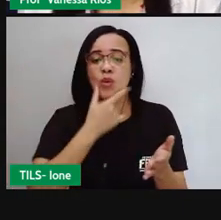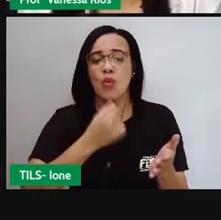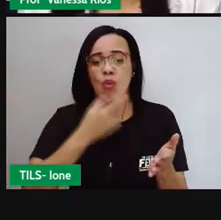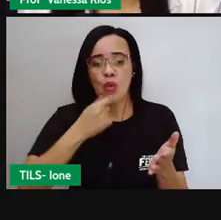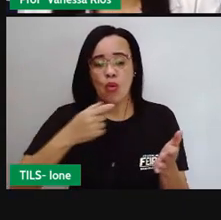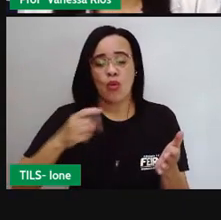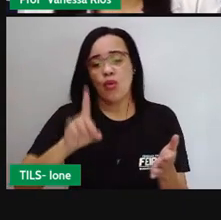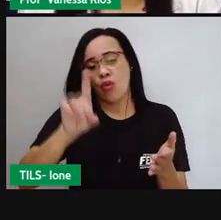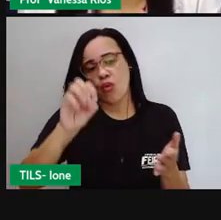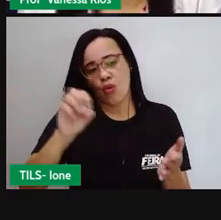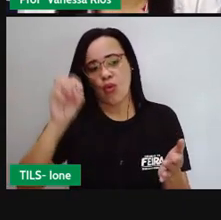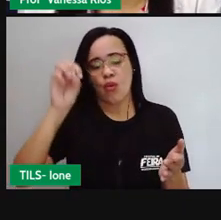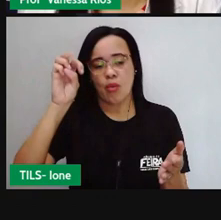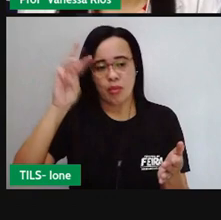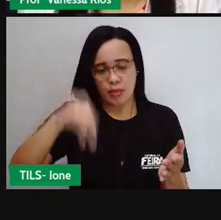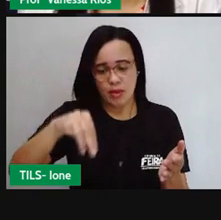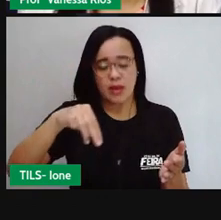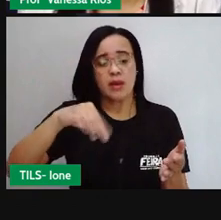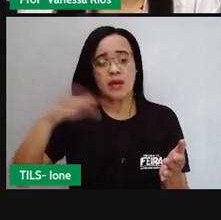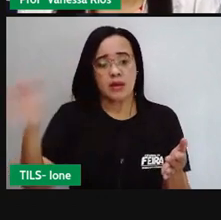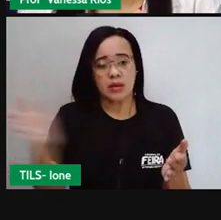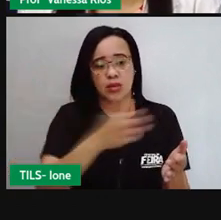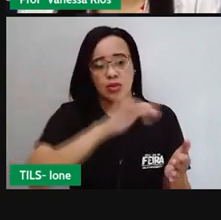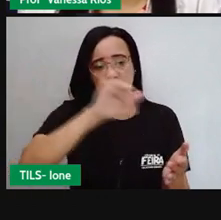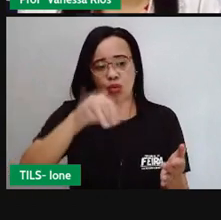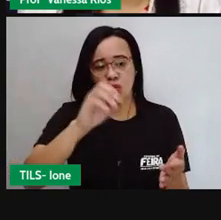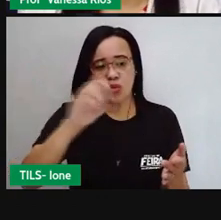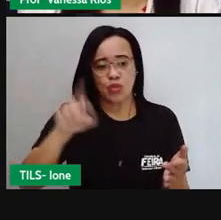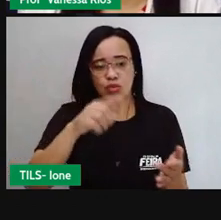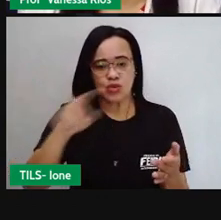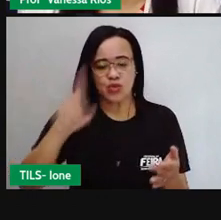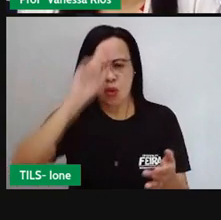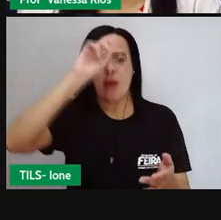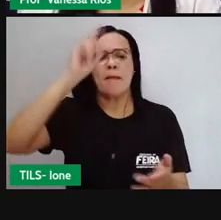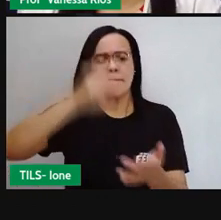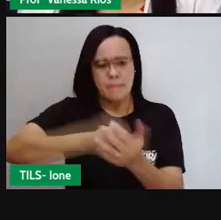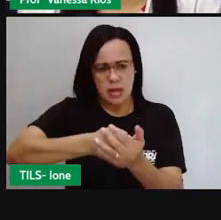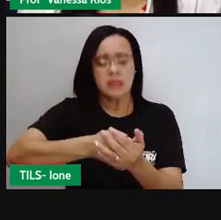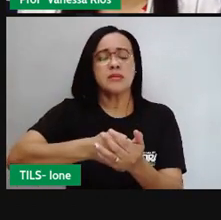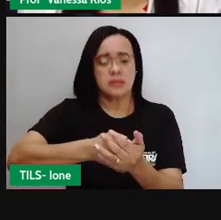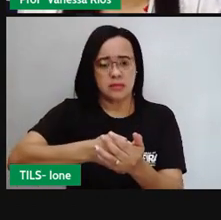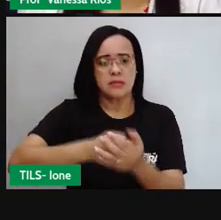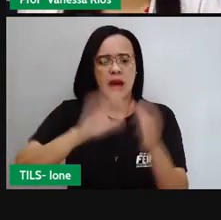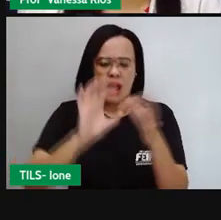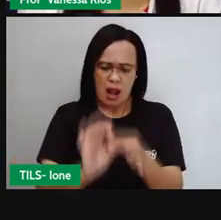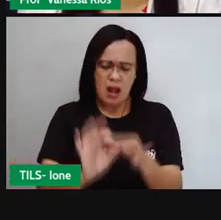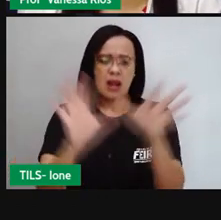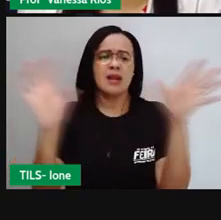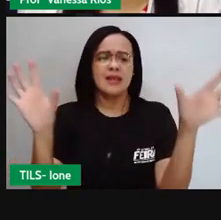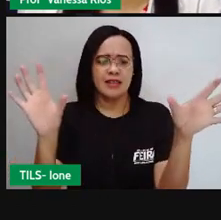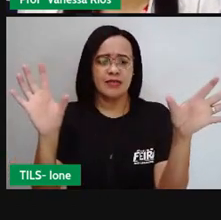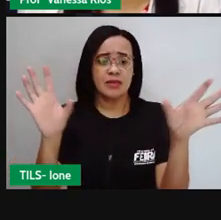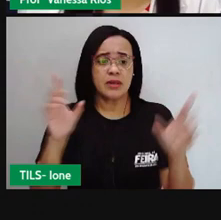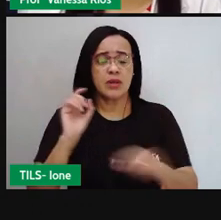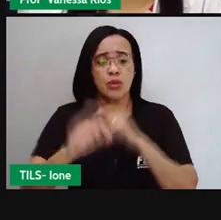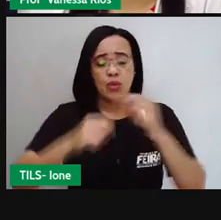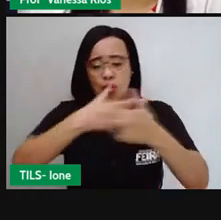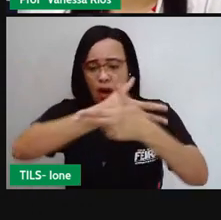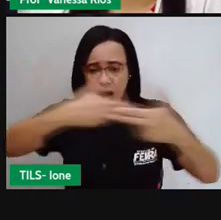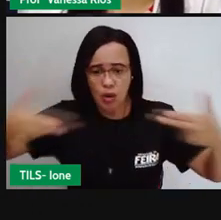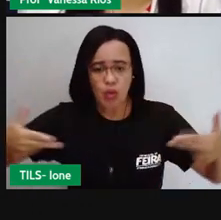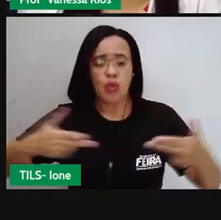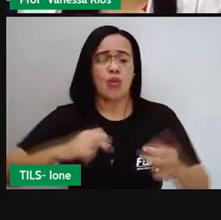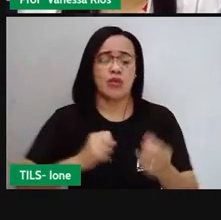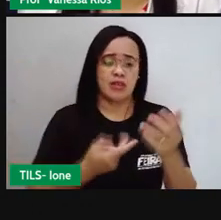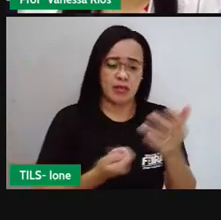no período em que estava em Salvador, para que o comércio entre os produtos aí extraídos, né? O Brasil, das riquezas